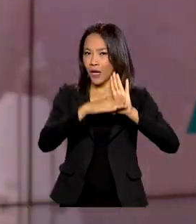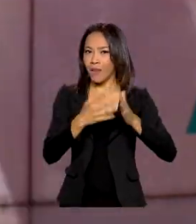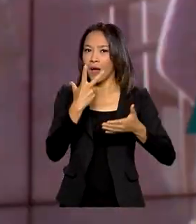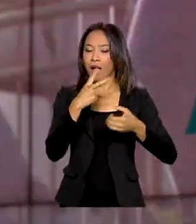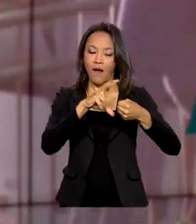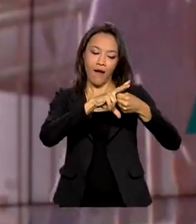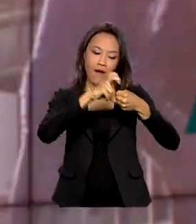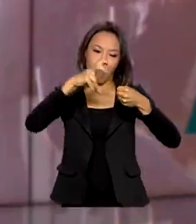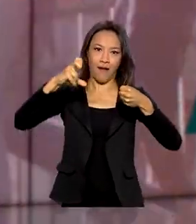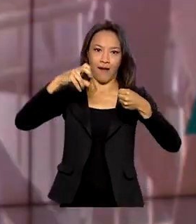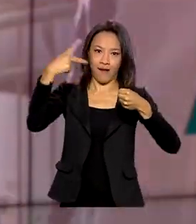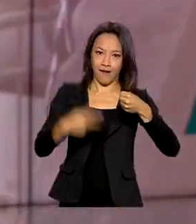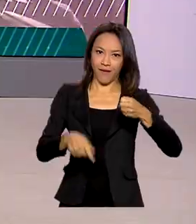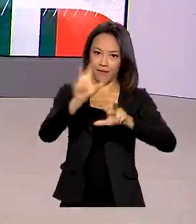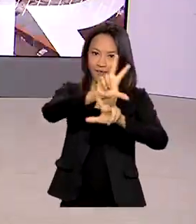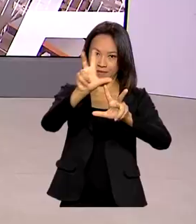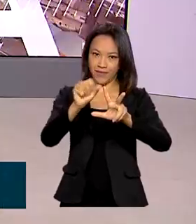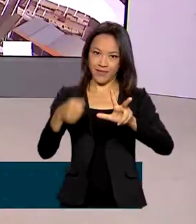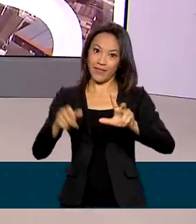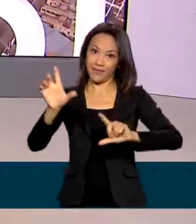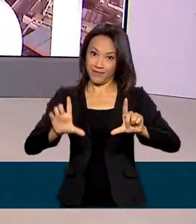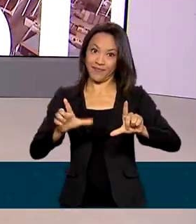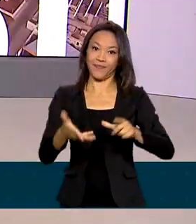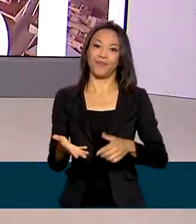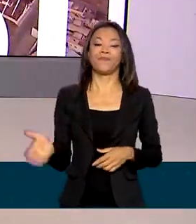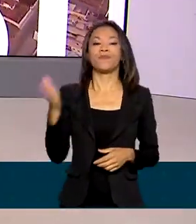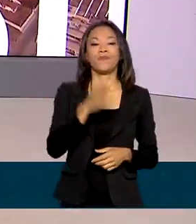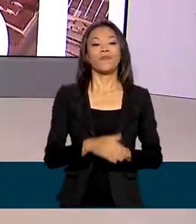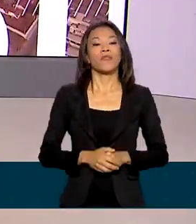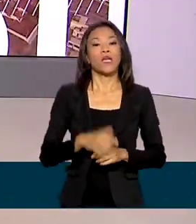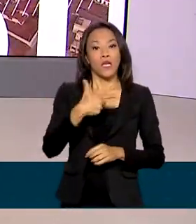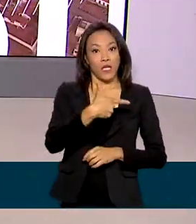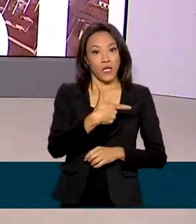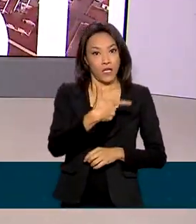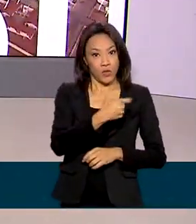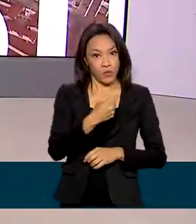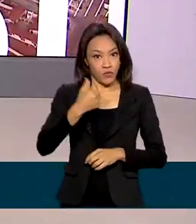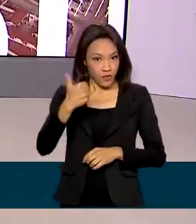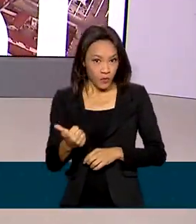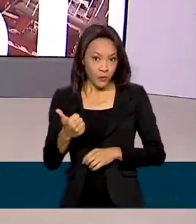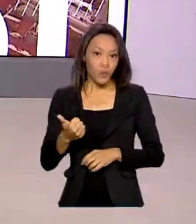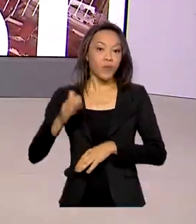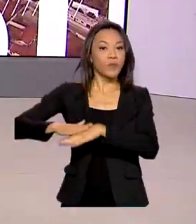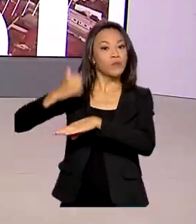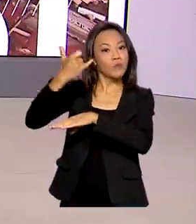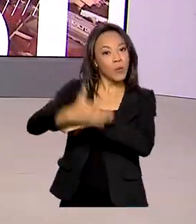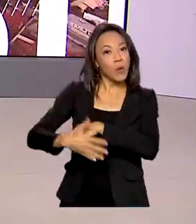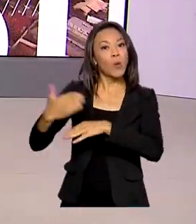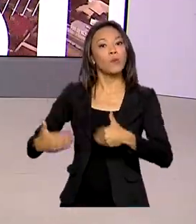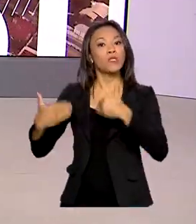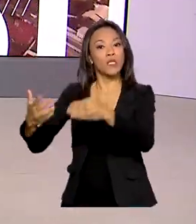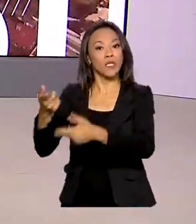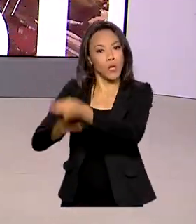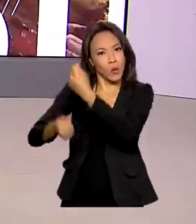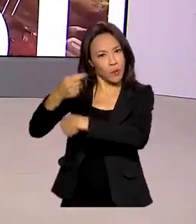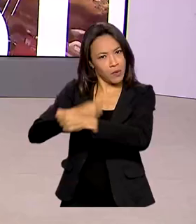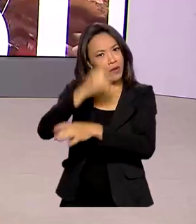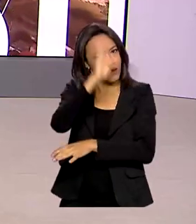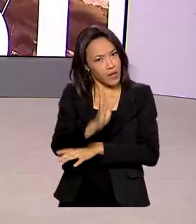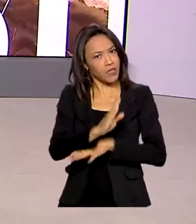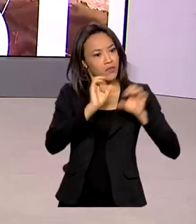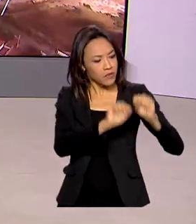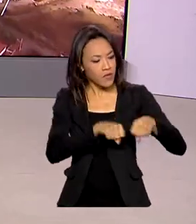redes sociais da TV Brasil. E em 2021, segundo o Ministério da Economia, o Brasil deu sinais de recuperação.